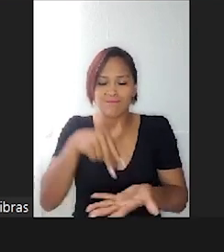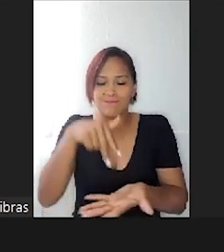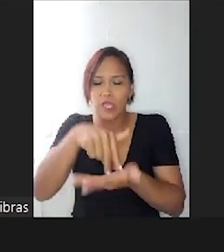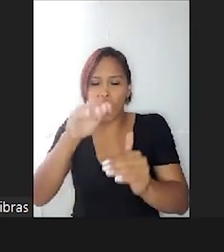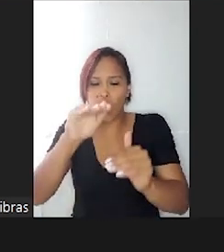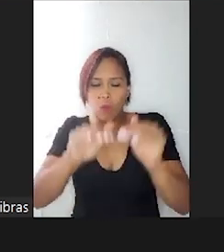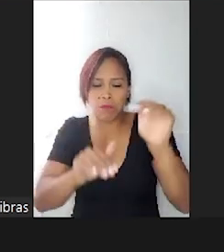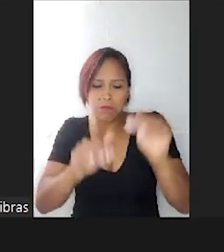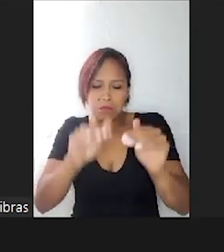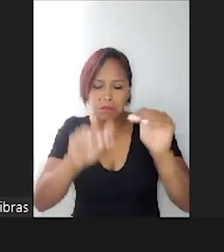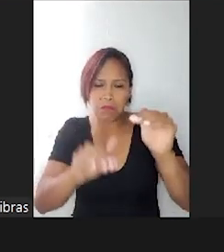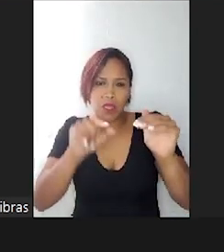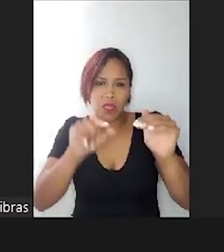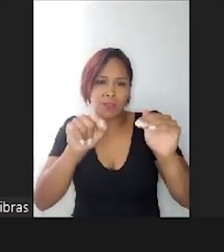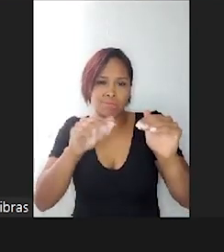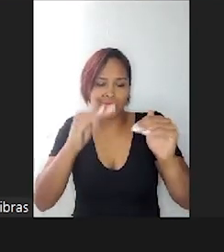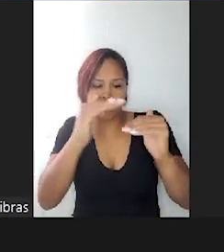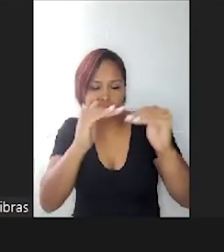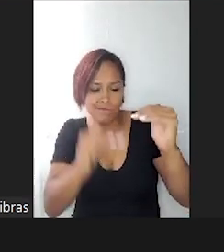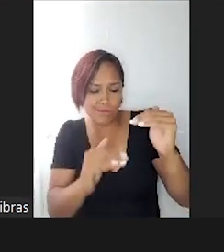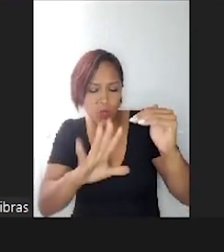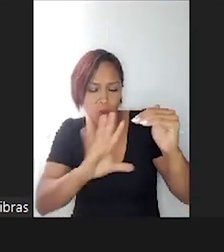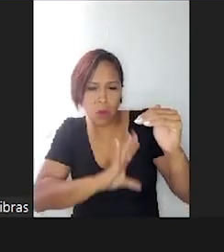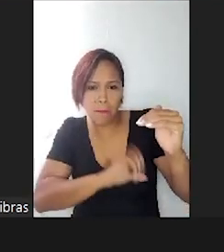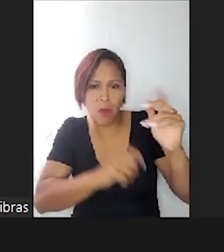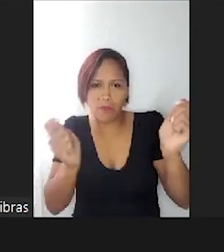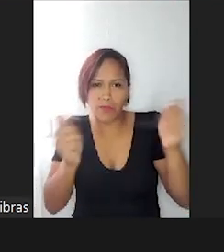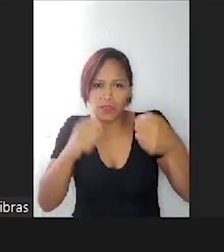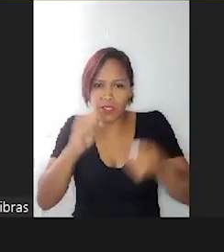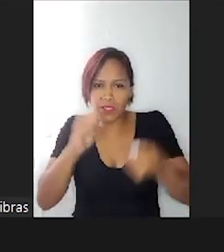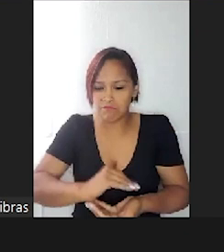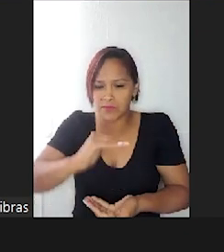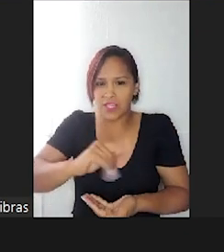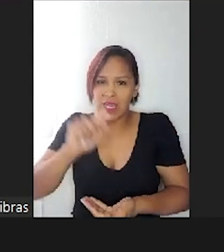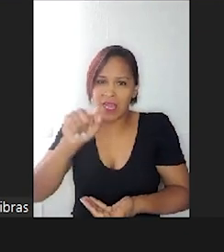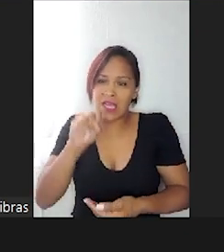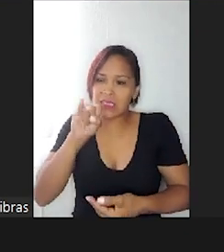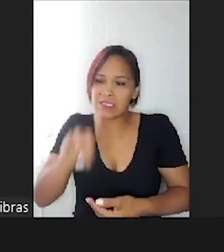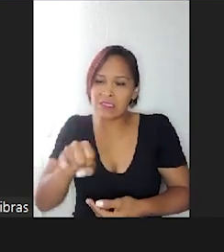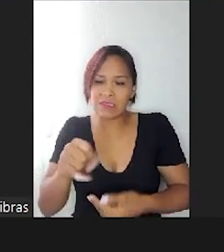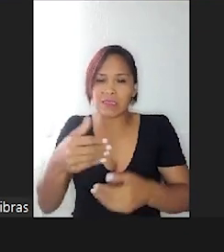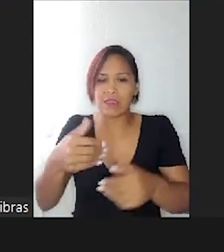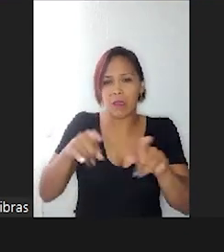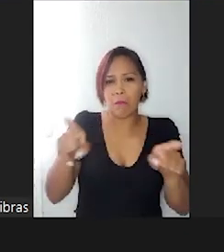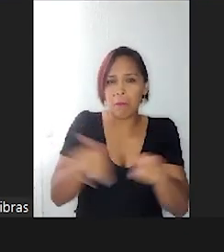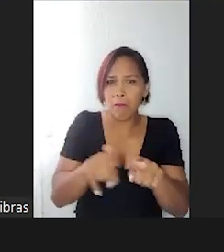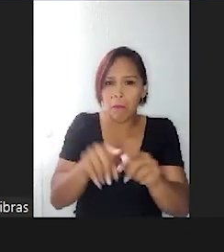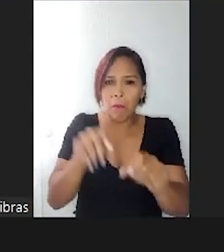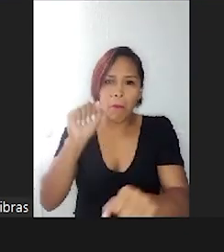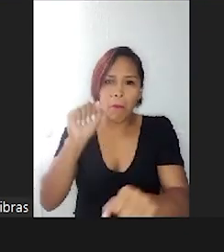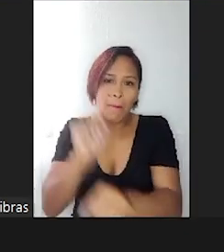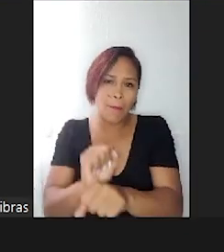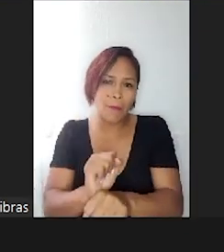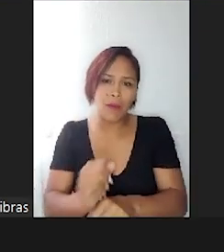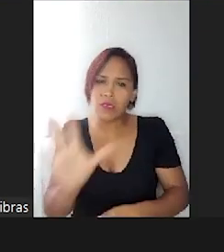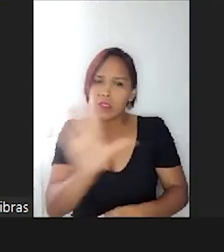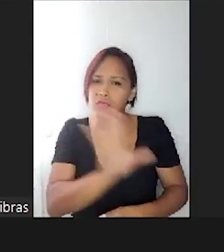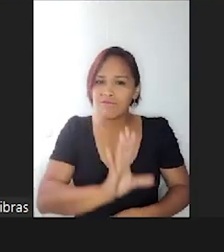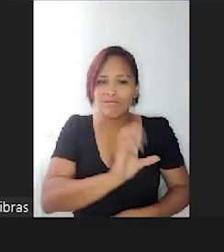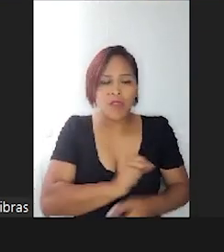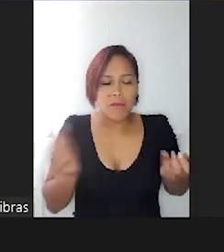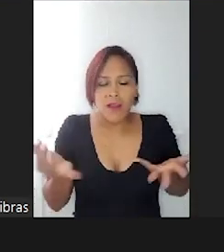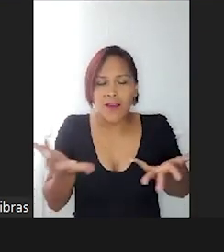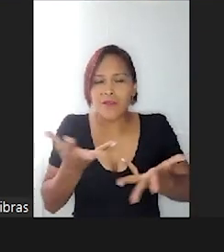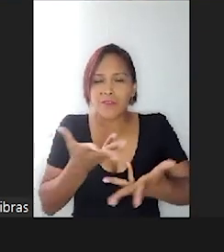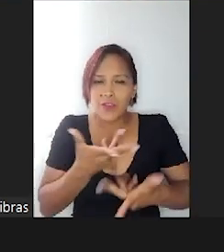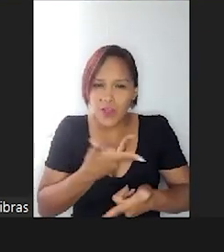condicionado pros nossos filhos. Ah, se você sair das fraldas, ai, filho, que maravilhoso. Ai,